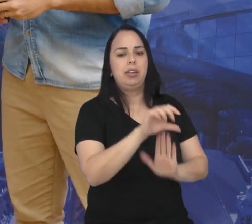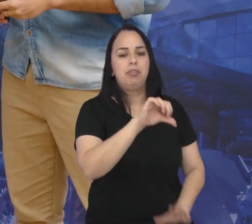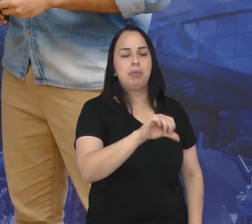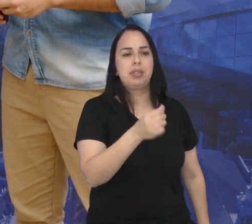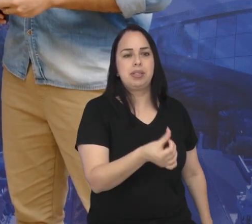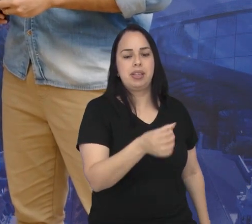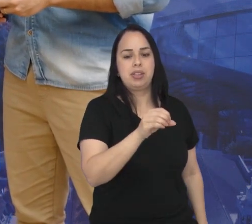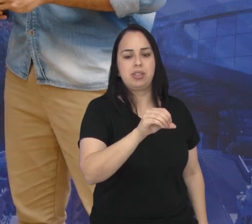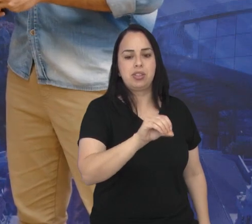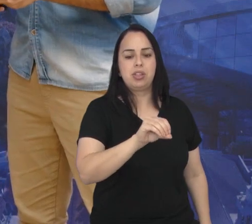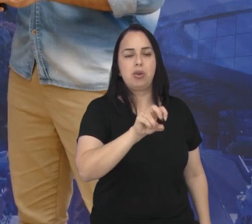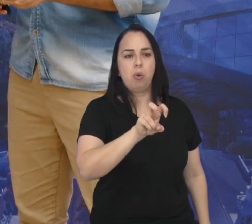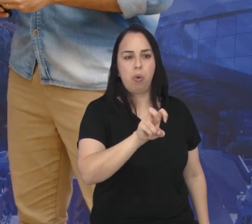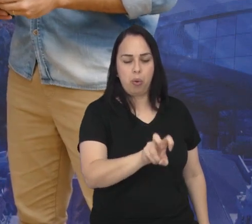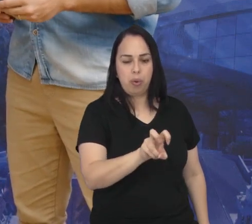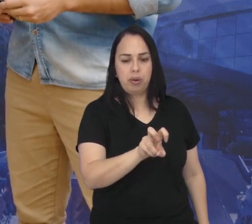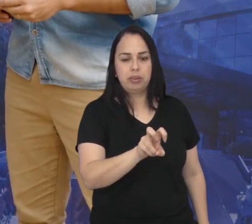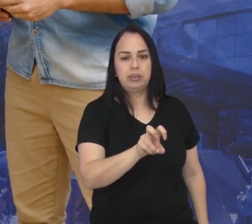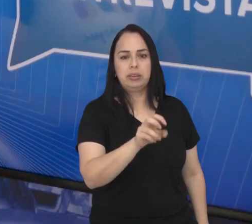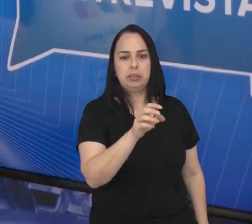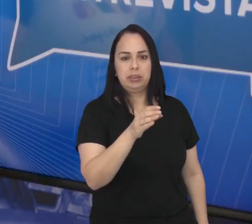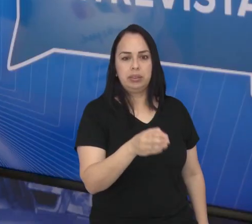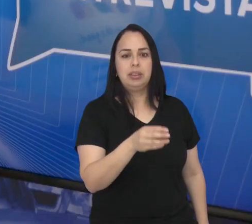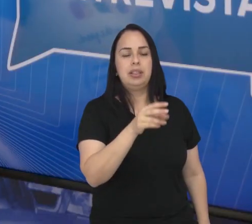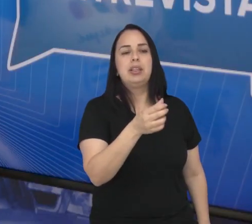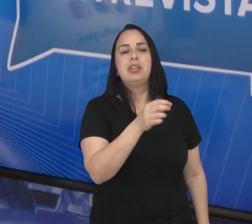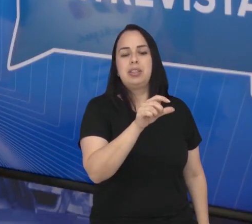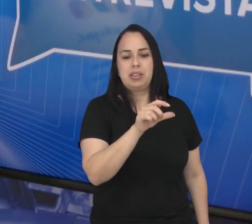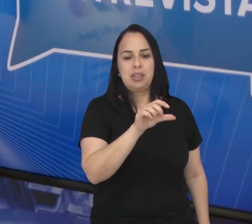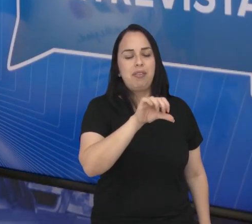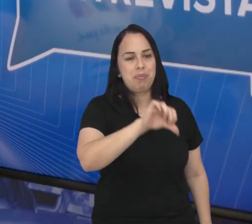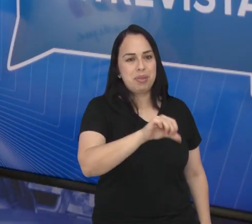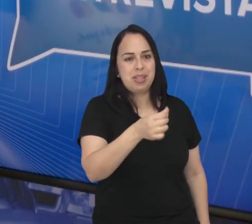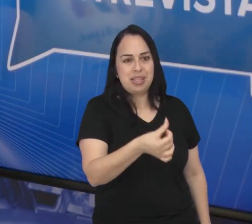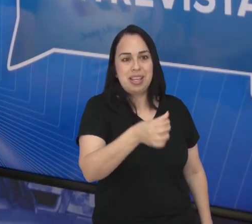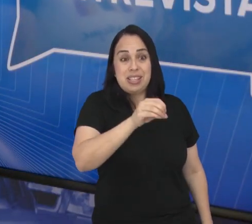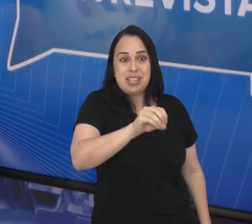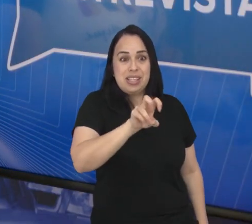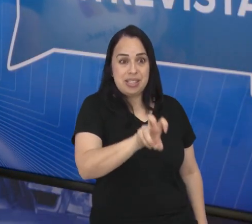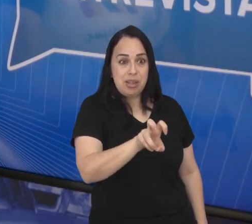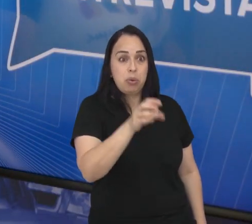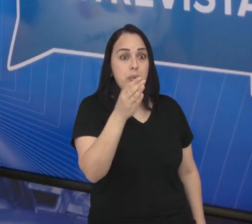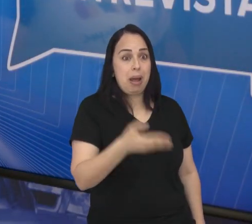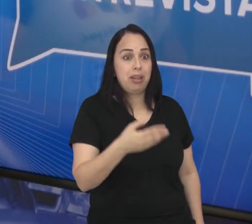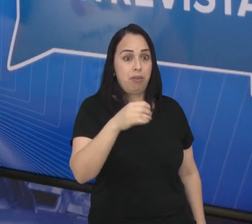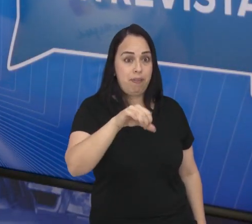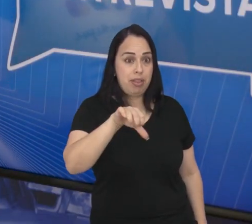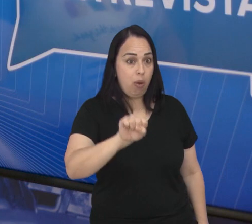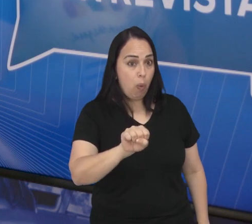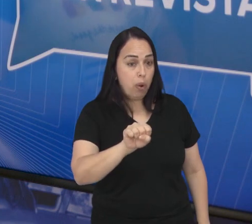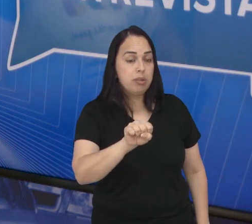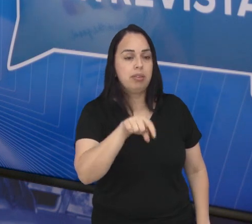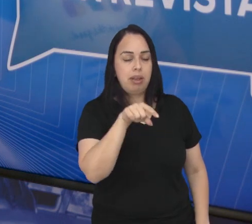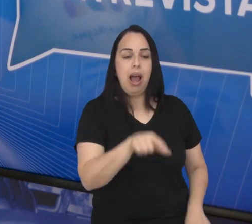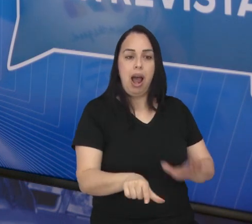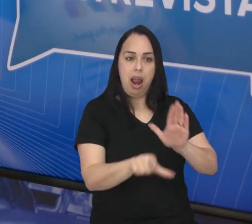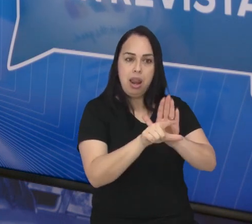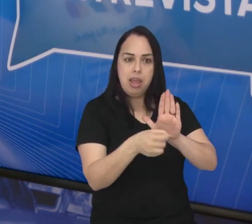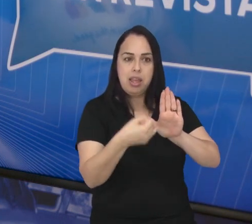.608, 9.605 de 98, ela